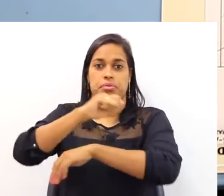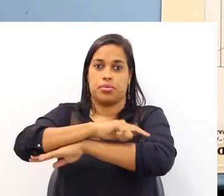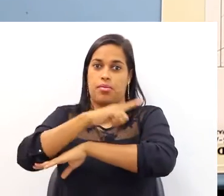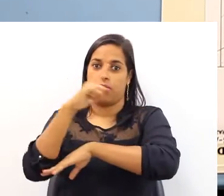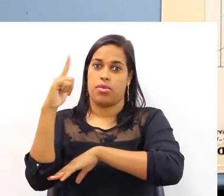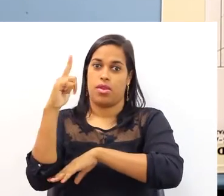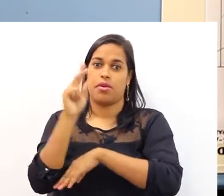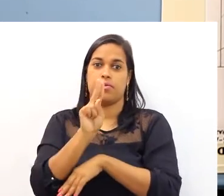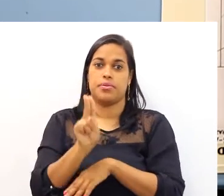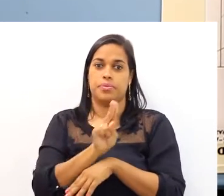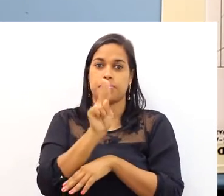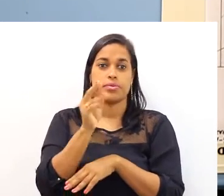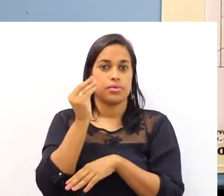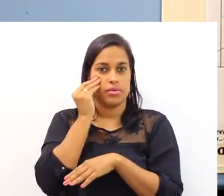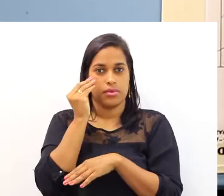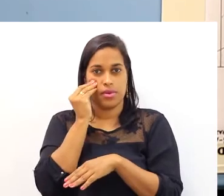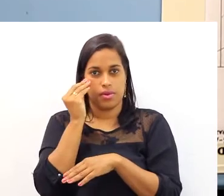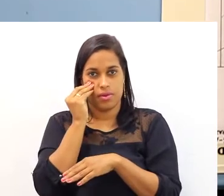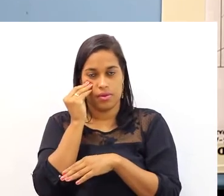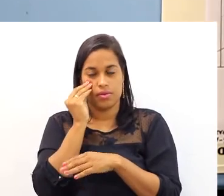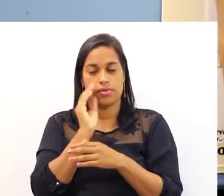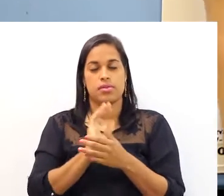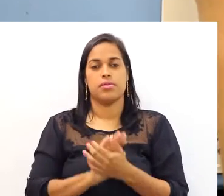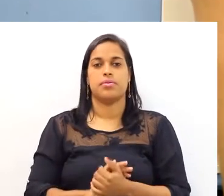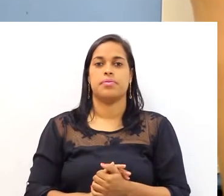tá? Então, vou utilizar a perspectiva.